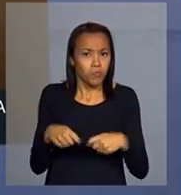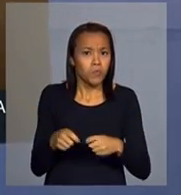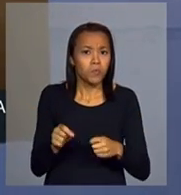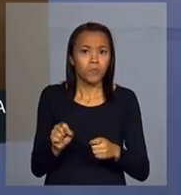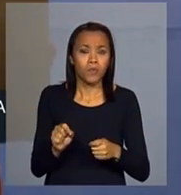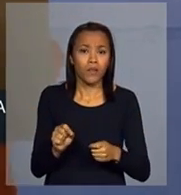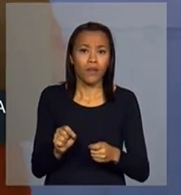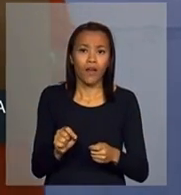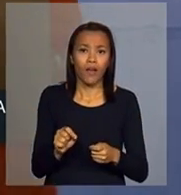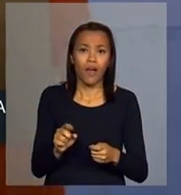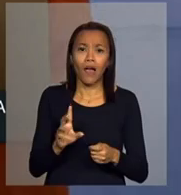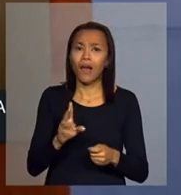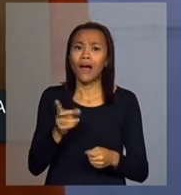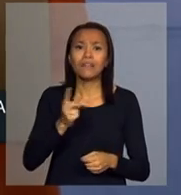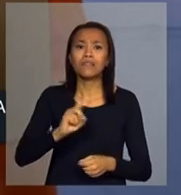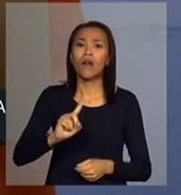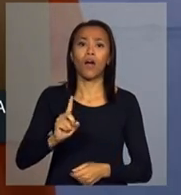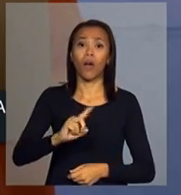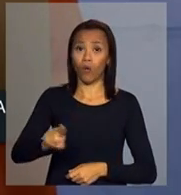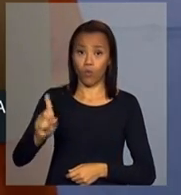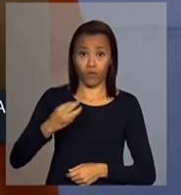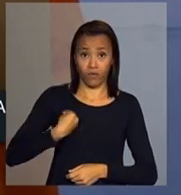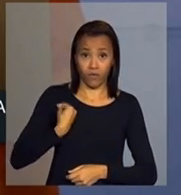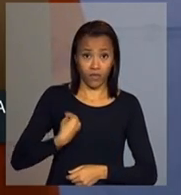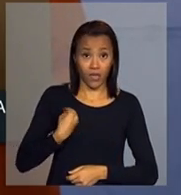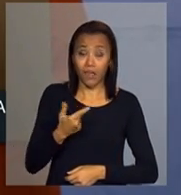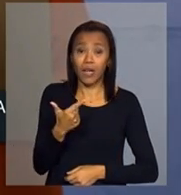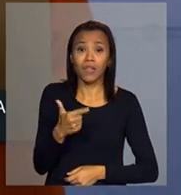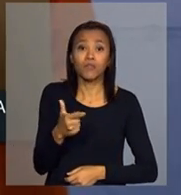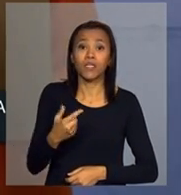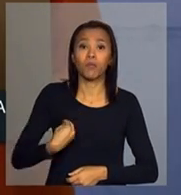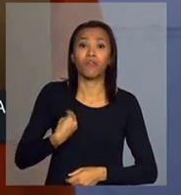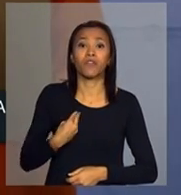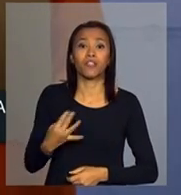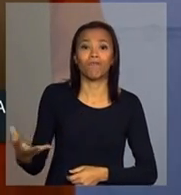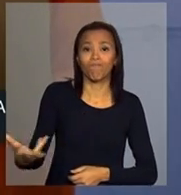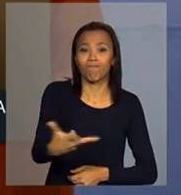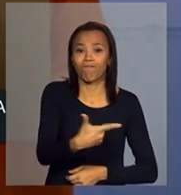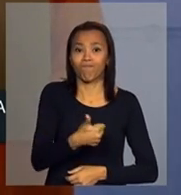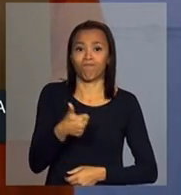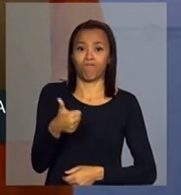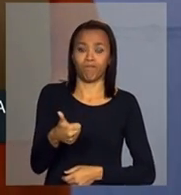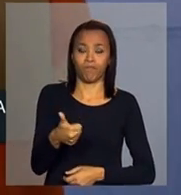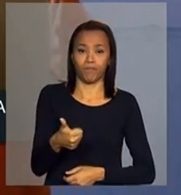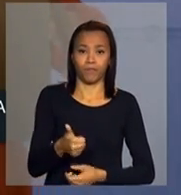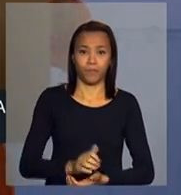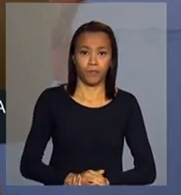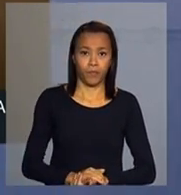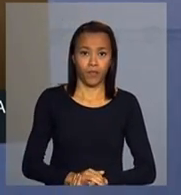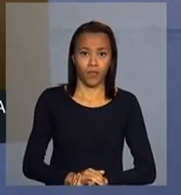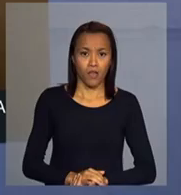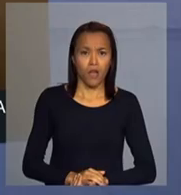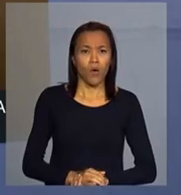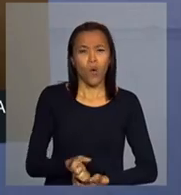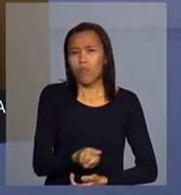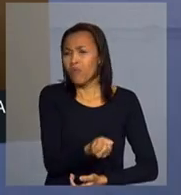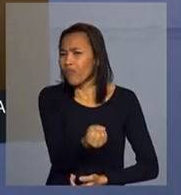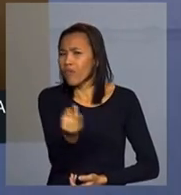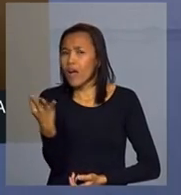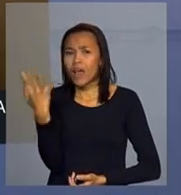a não sobreviver, a não ter uma vida plena. E, como muitos